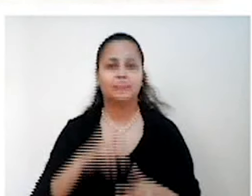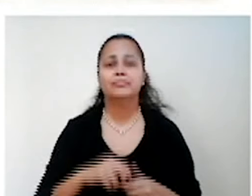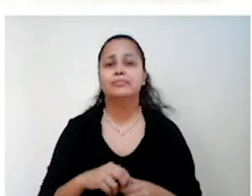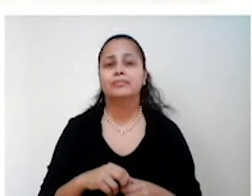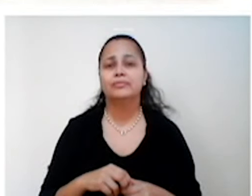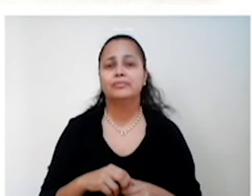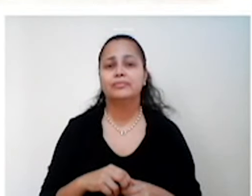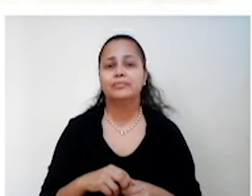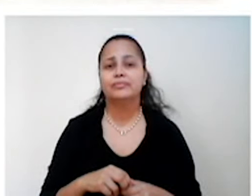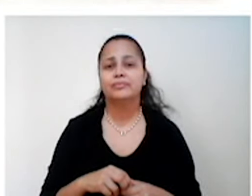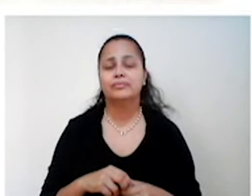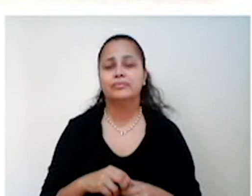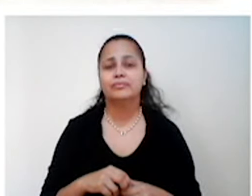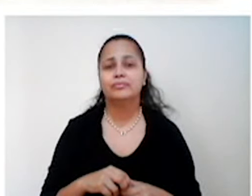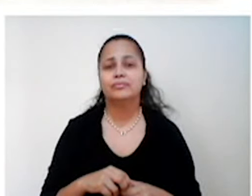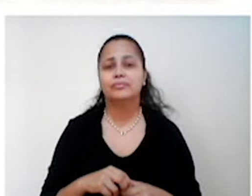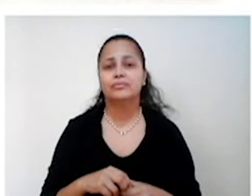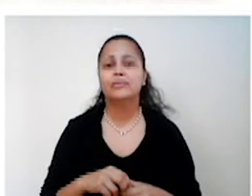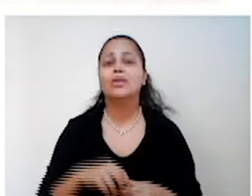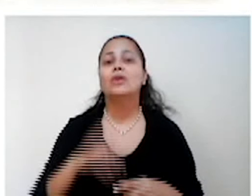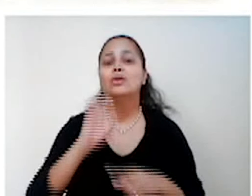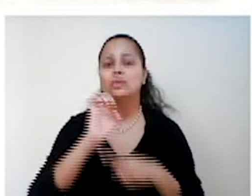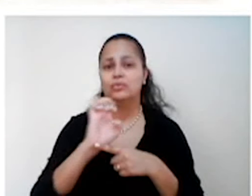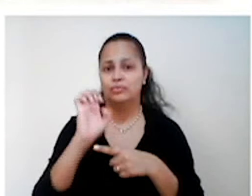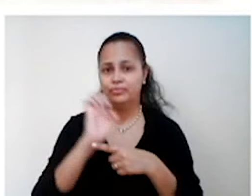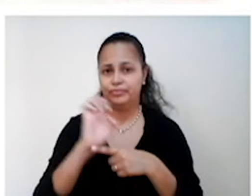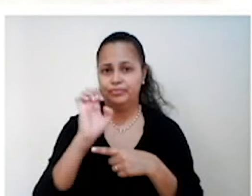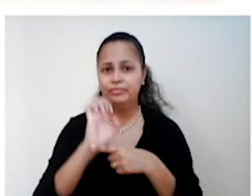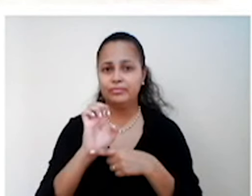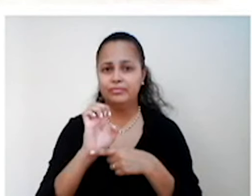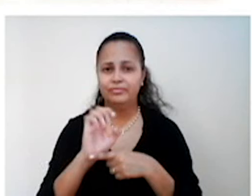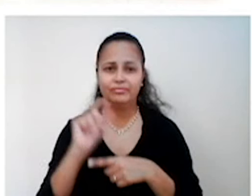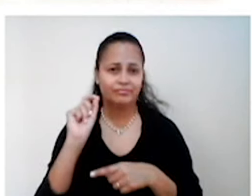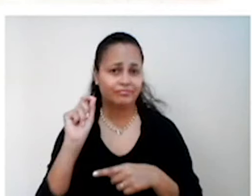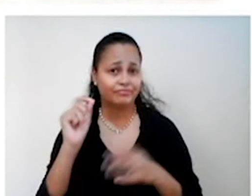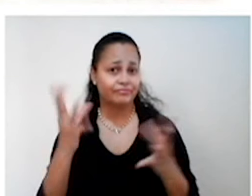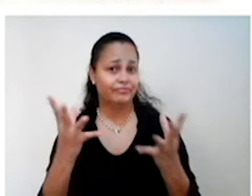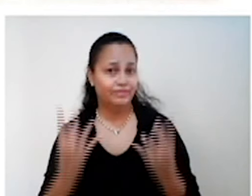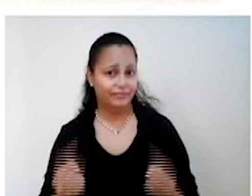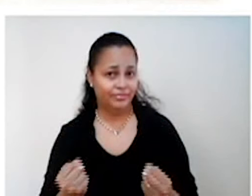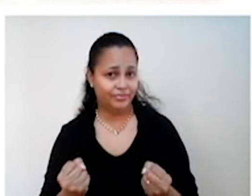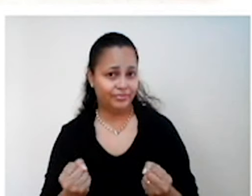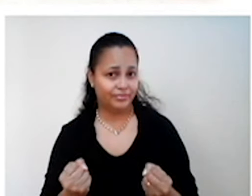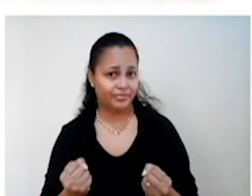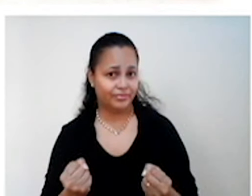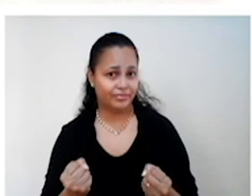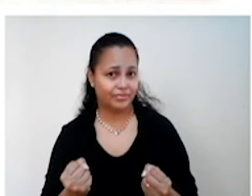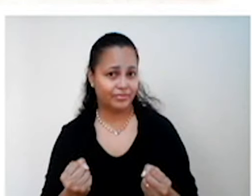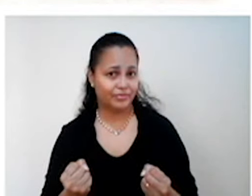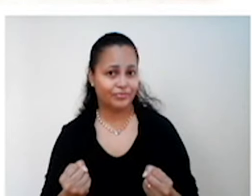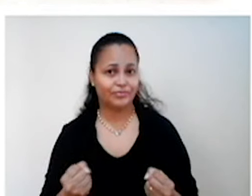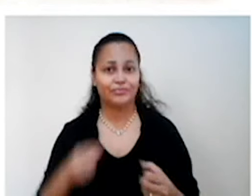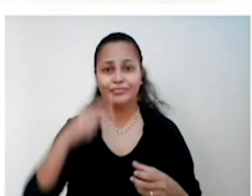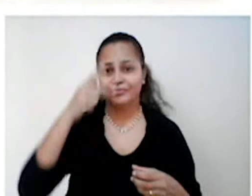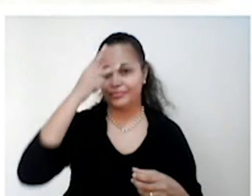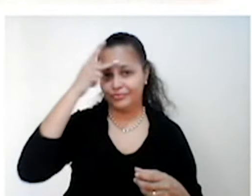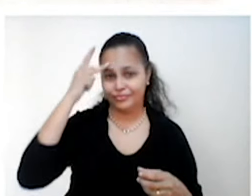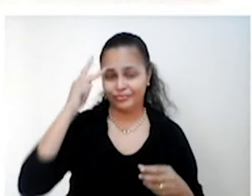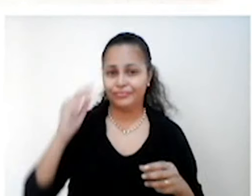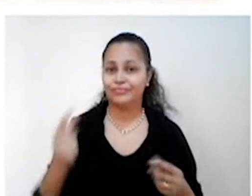Então, uma intervenção forte do Estado. Quem que aderiu a esse movimento? Principalmente a alta burguesia,